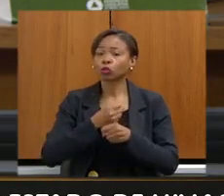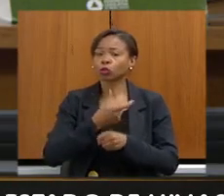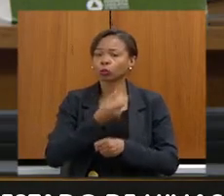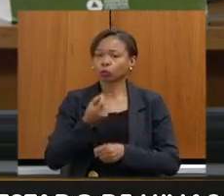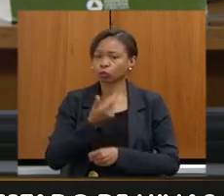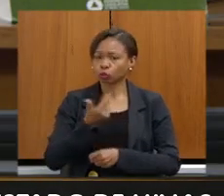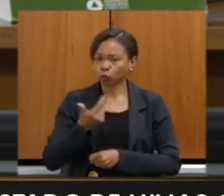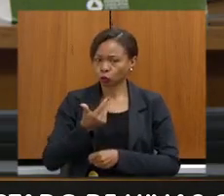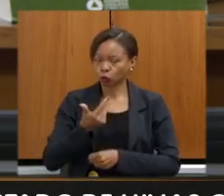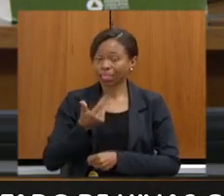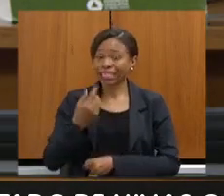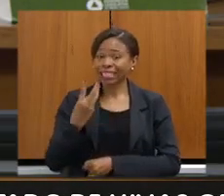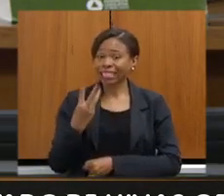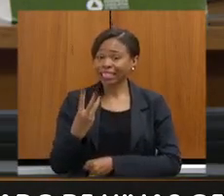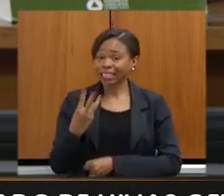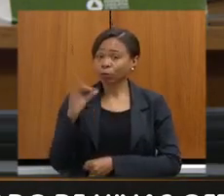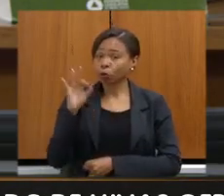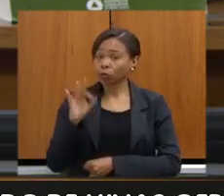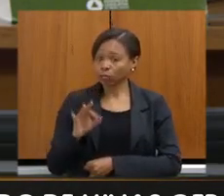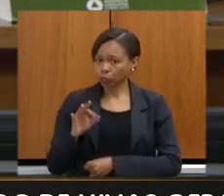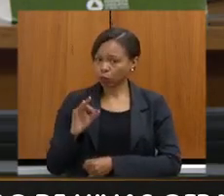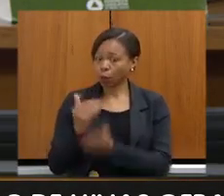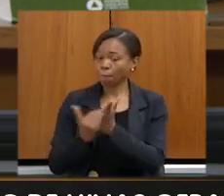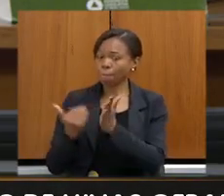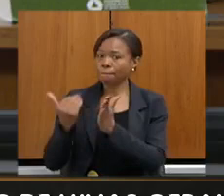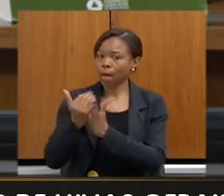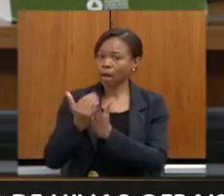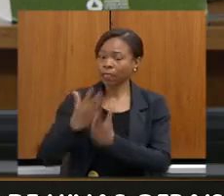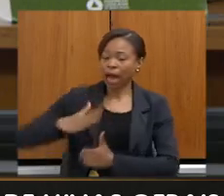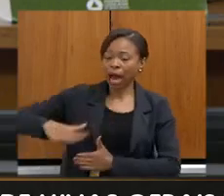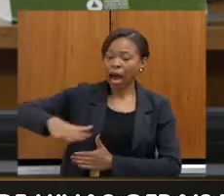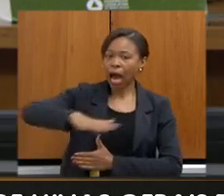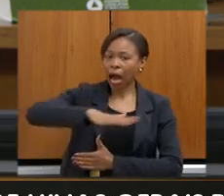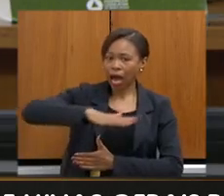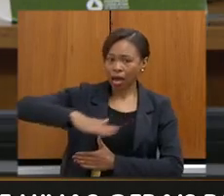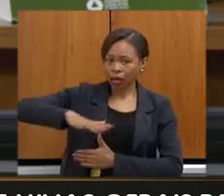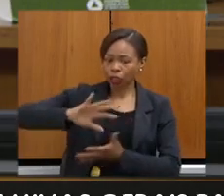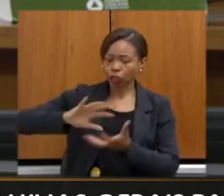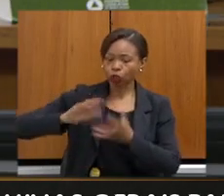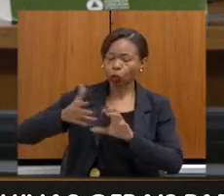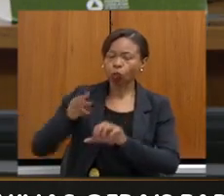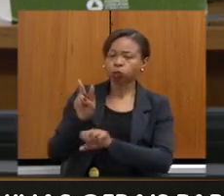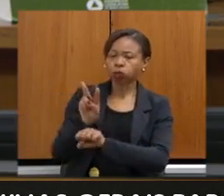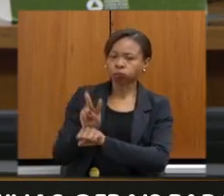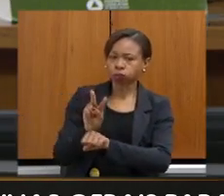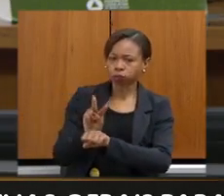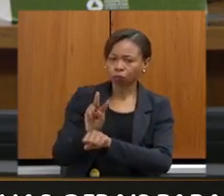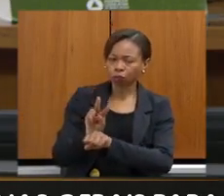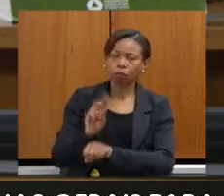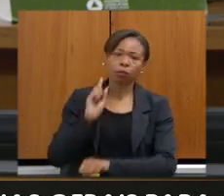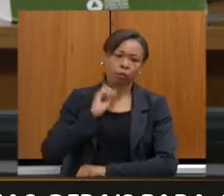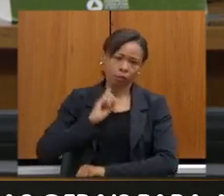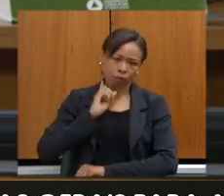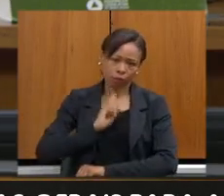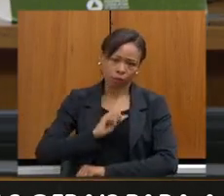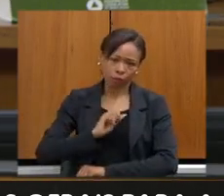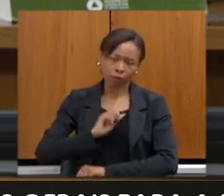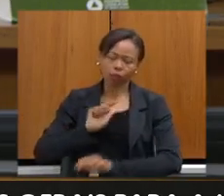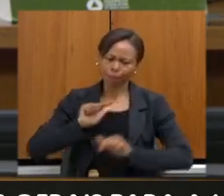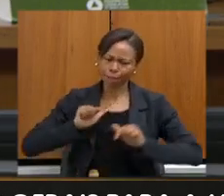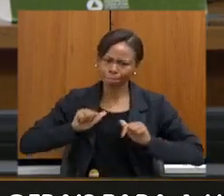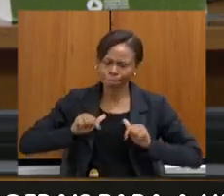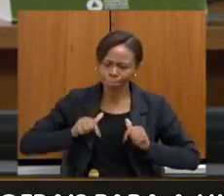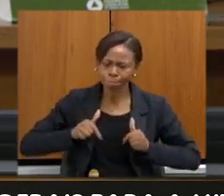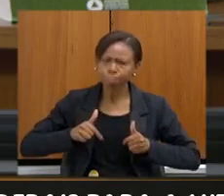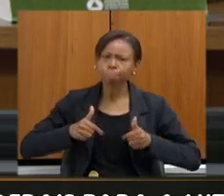de incremento de áreas destinadas à conservação e restauração no Estado de Minas Gerais. Então, gente tem trabalhado fortemente